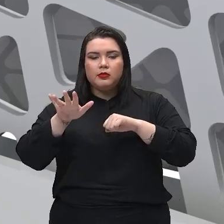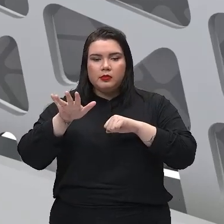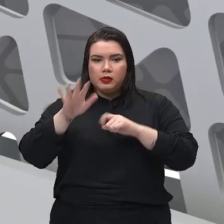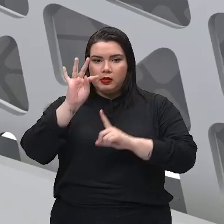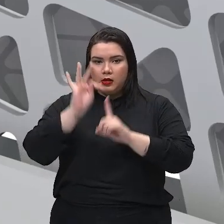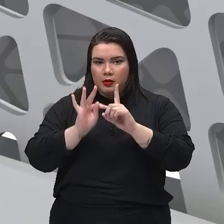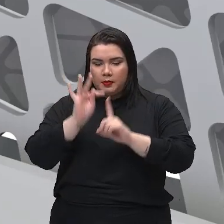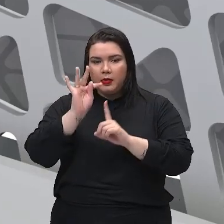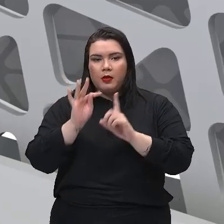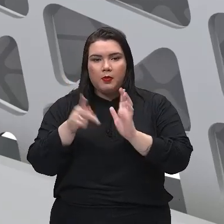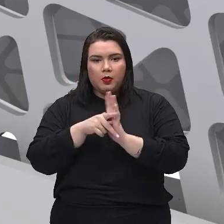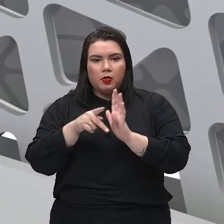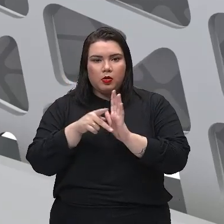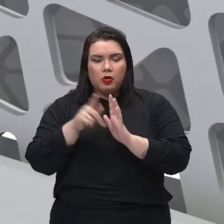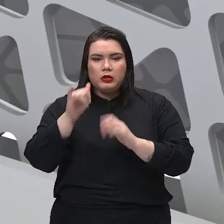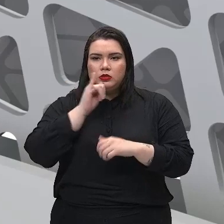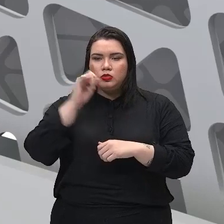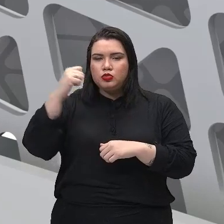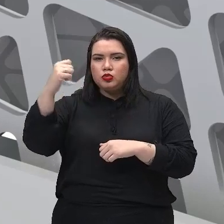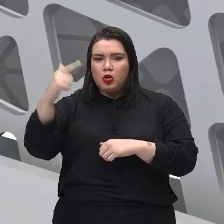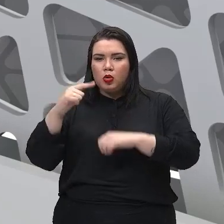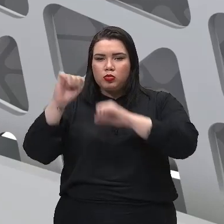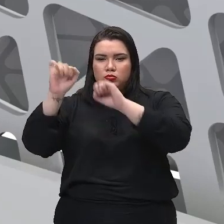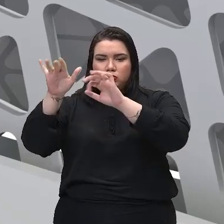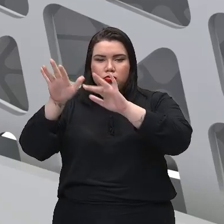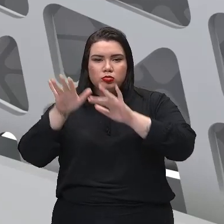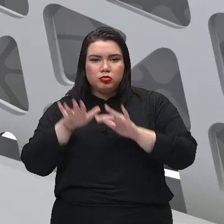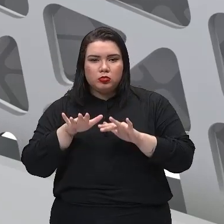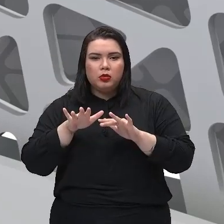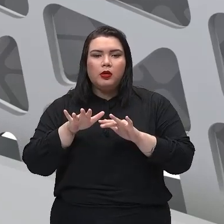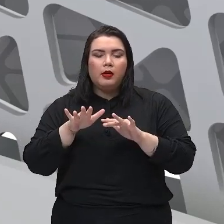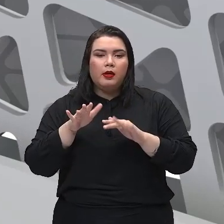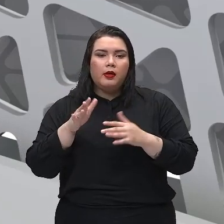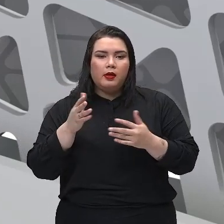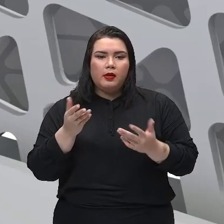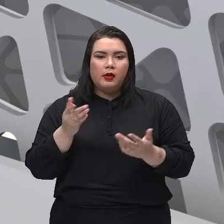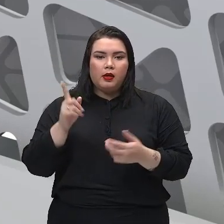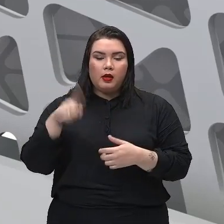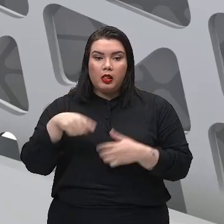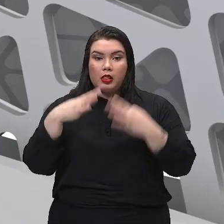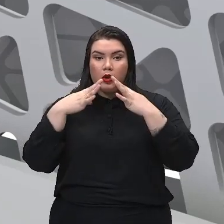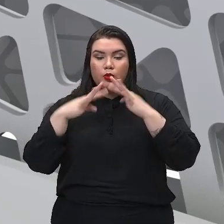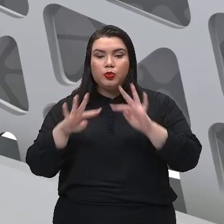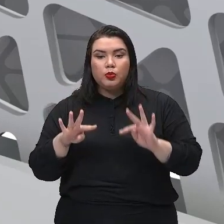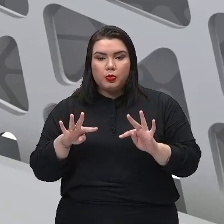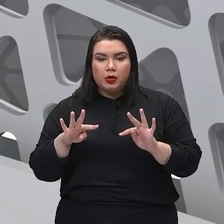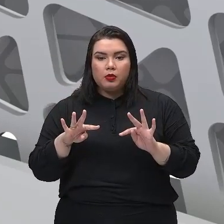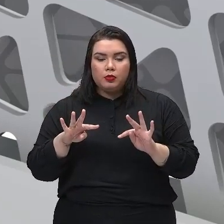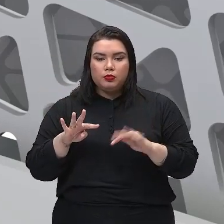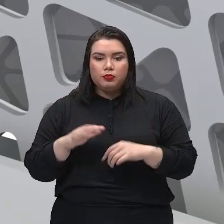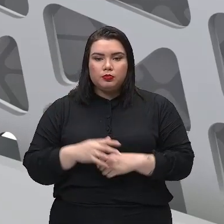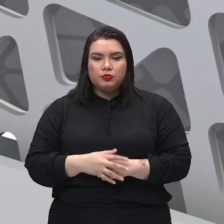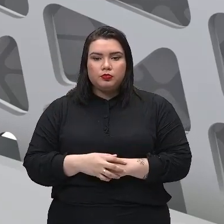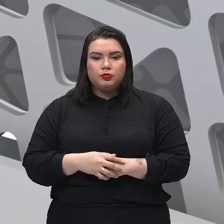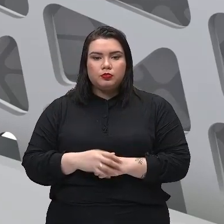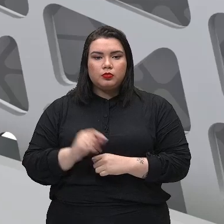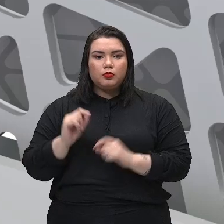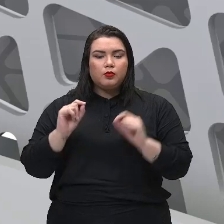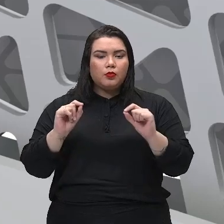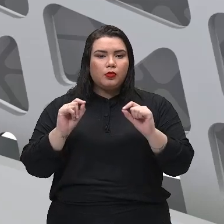no caso, emitida pelo Sol, é uma fonte de energia natural, né? Em que